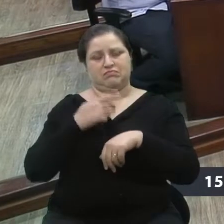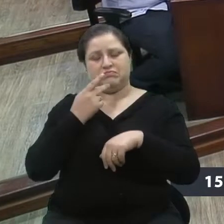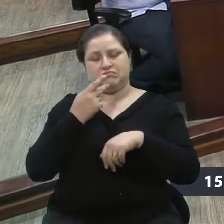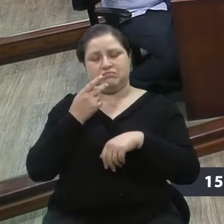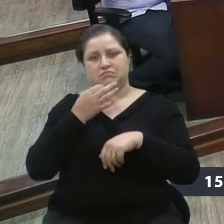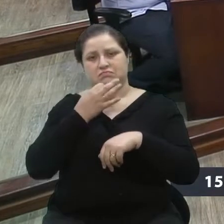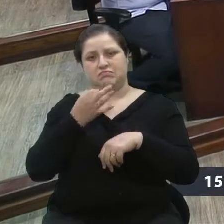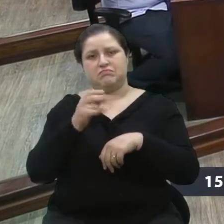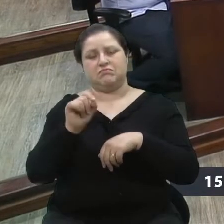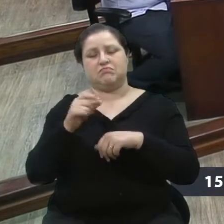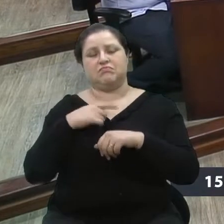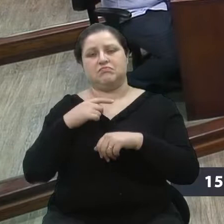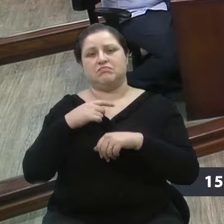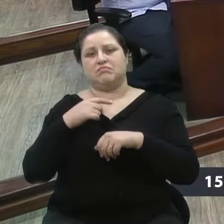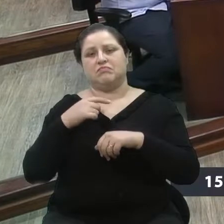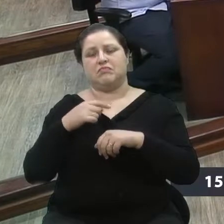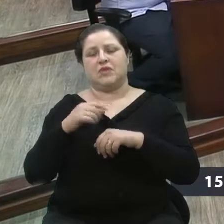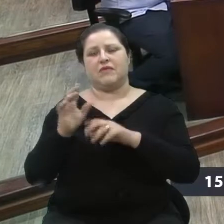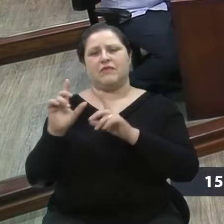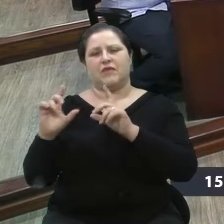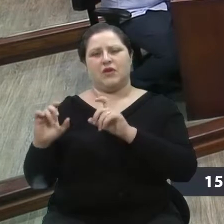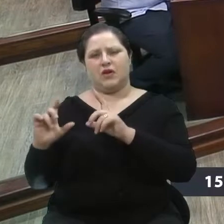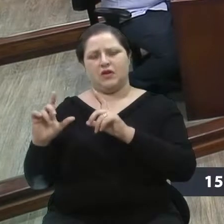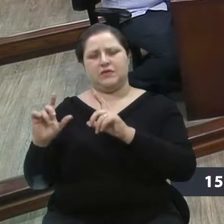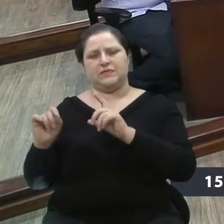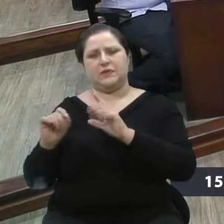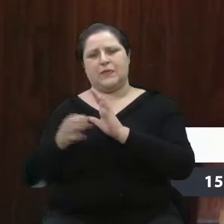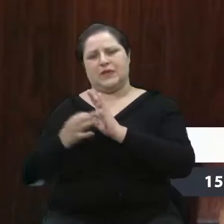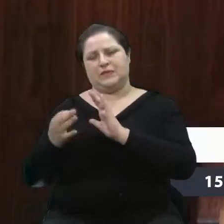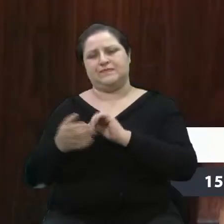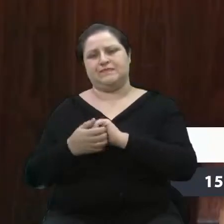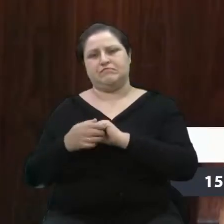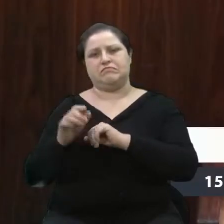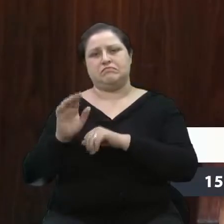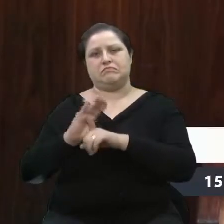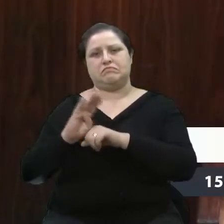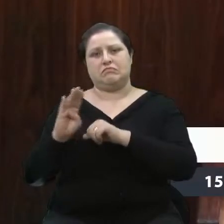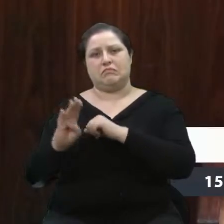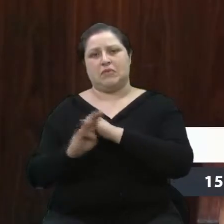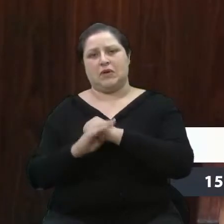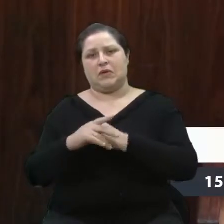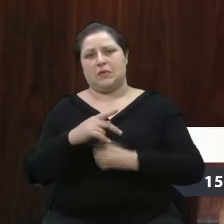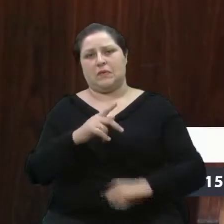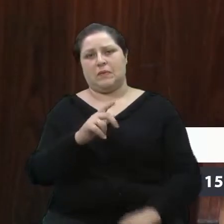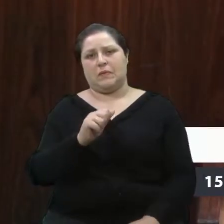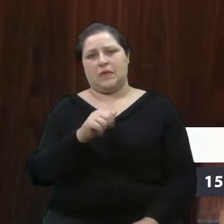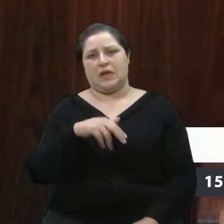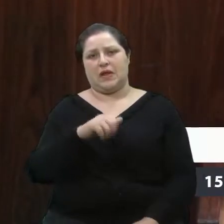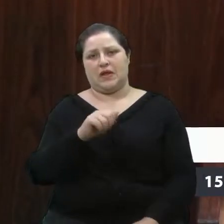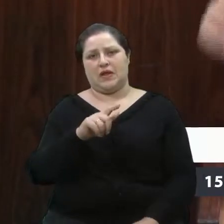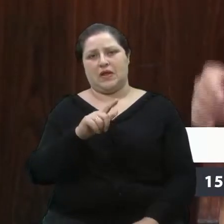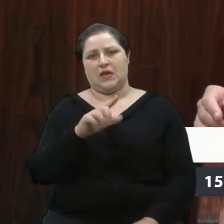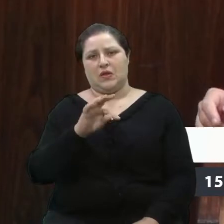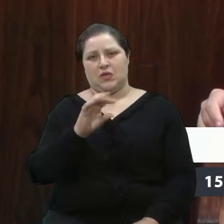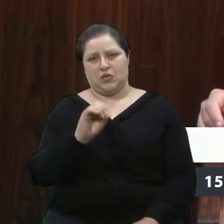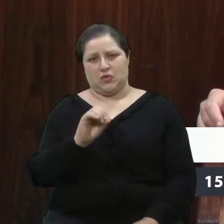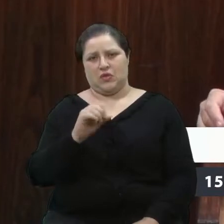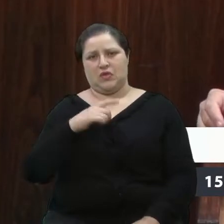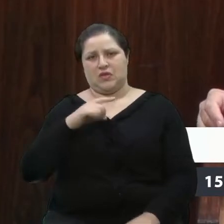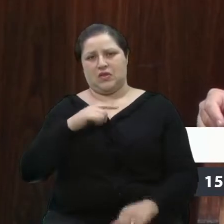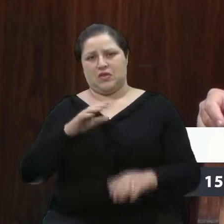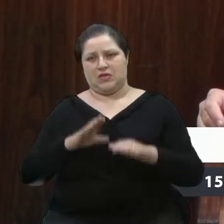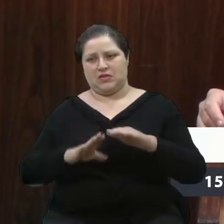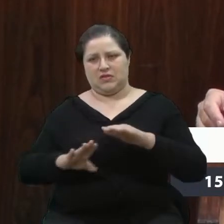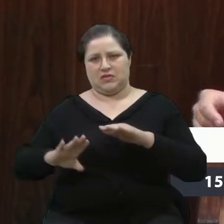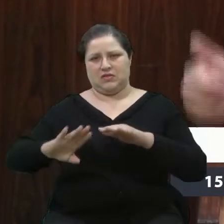Aquela foto, o vereador Velocino, é no bairro Planalto, na subidinha ali da Francisca Cabrini, né? Dobra à direita antes de chegar no